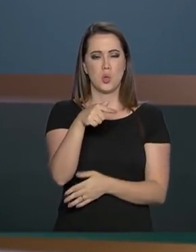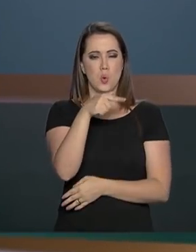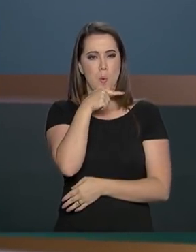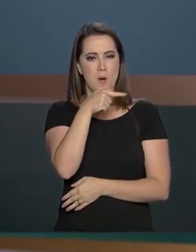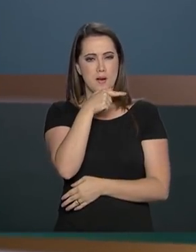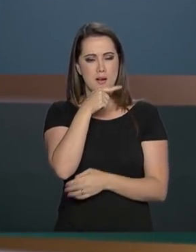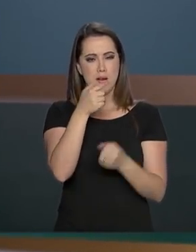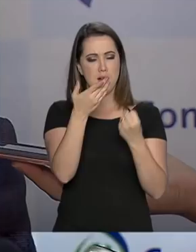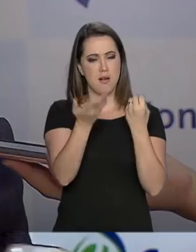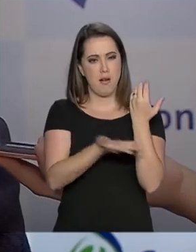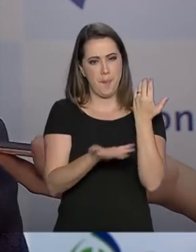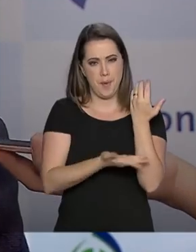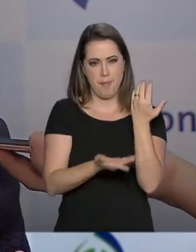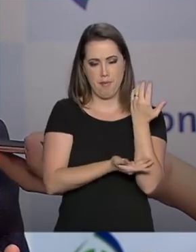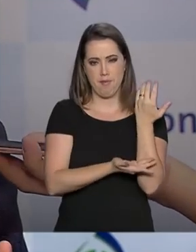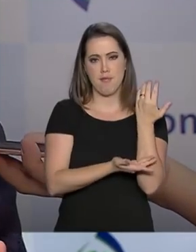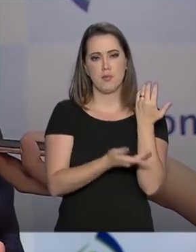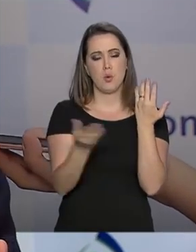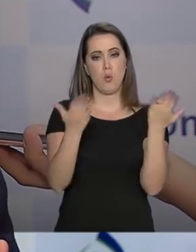combustível.